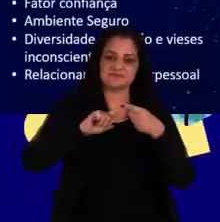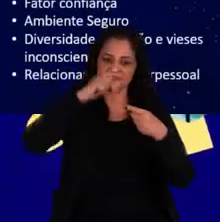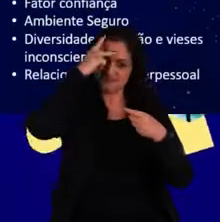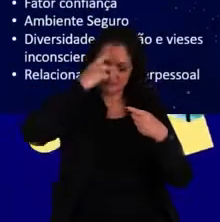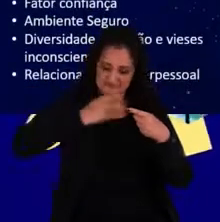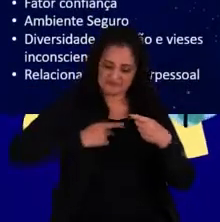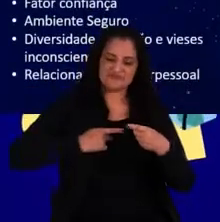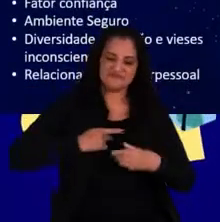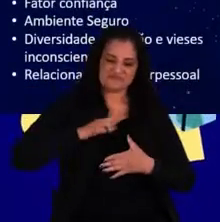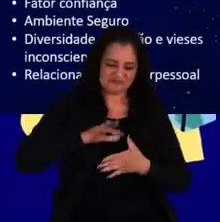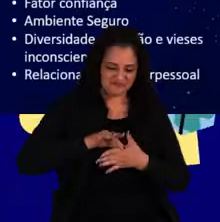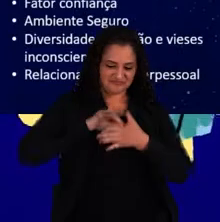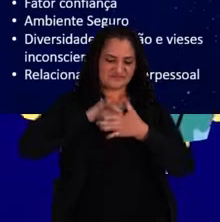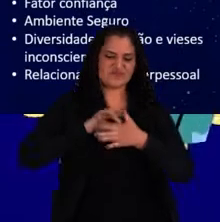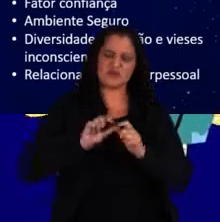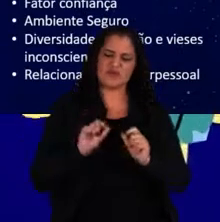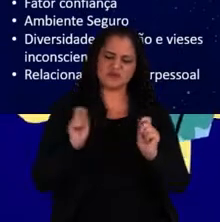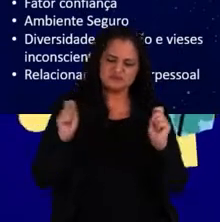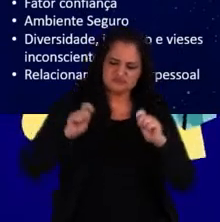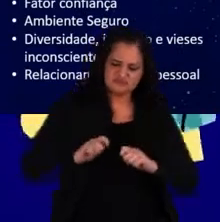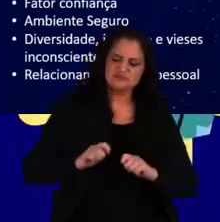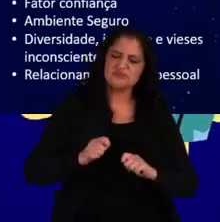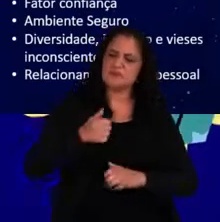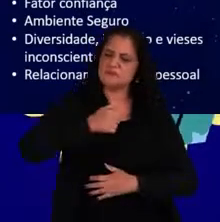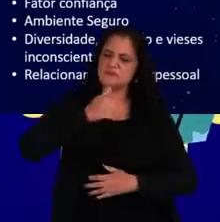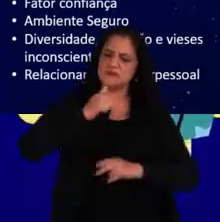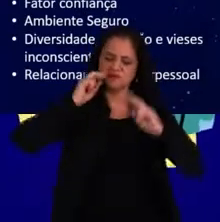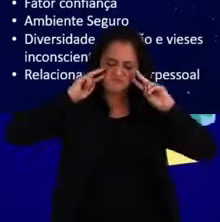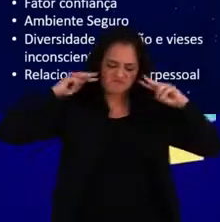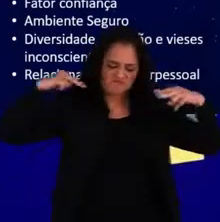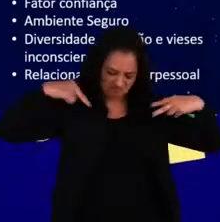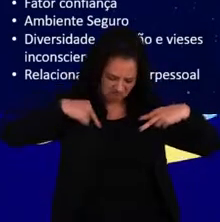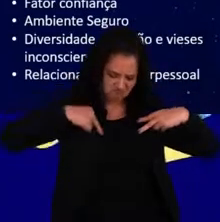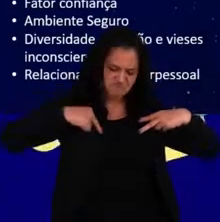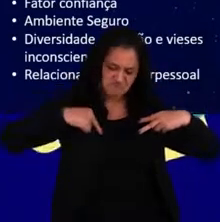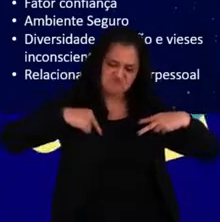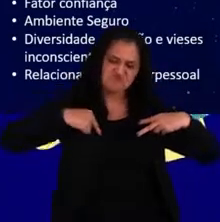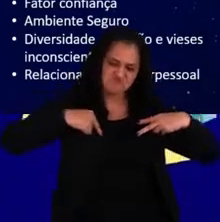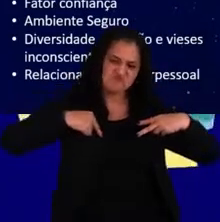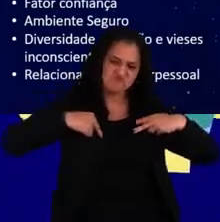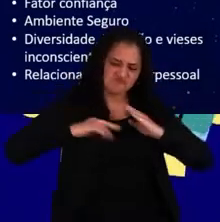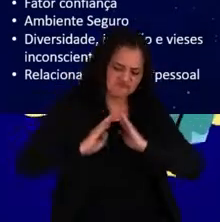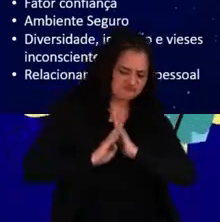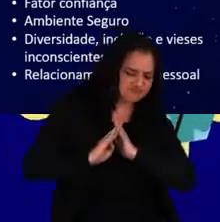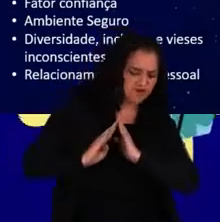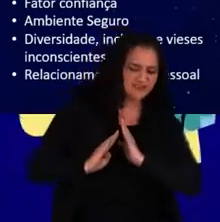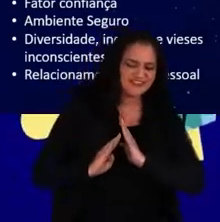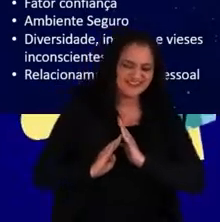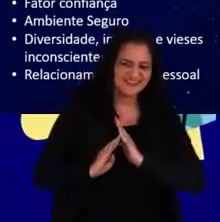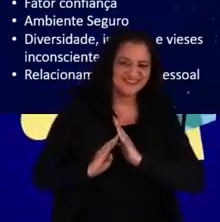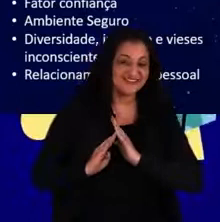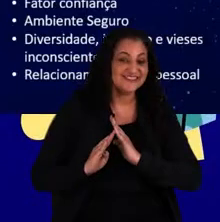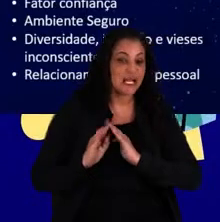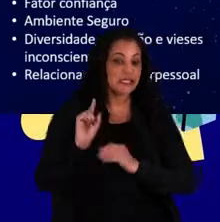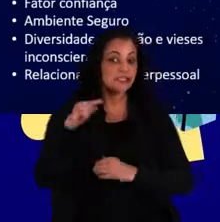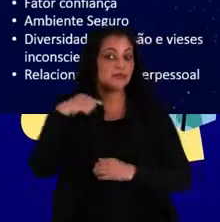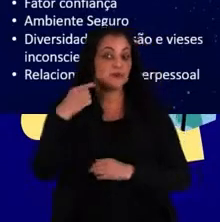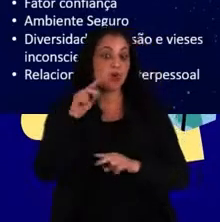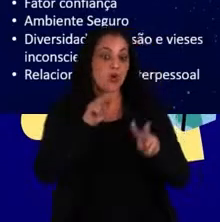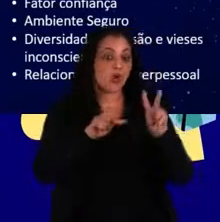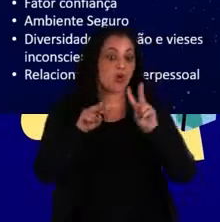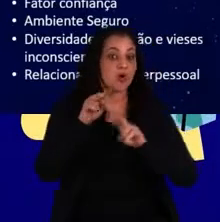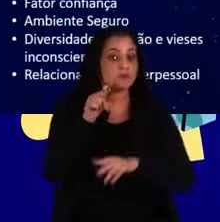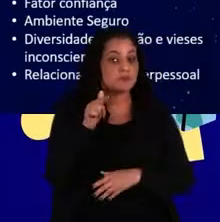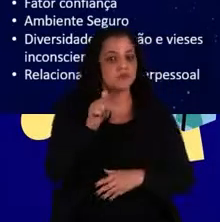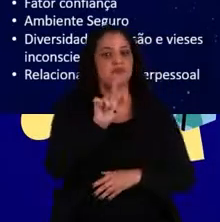autoliderança, então essa capacidade de primeiros olharmos para nós mesmos antes de passarmos a olhar